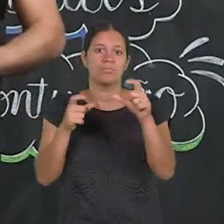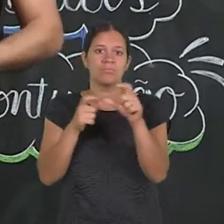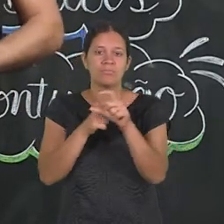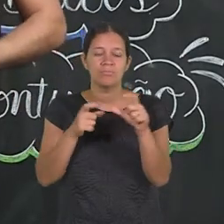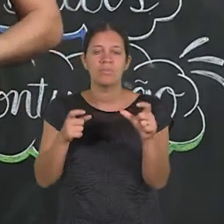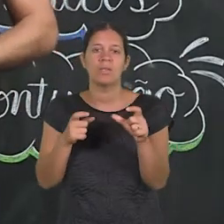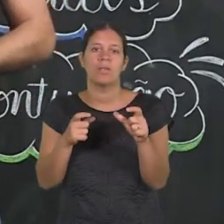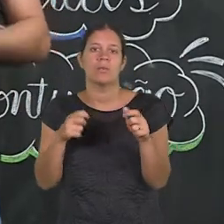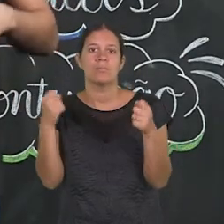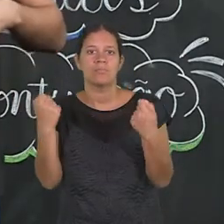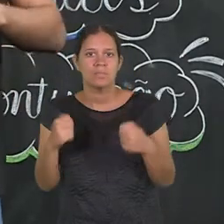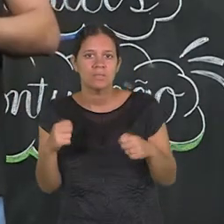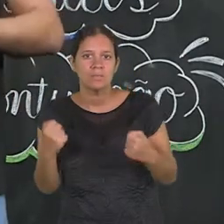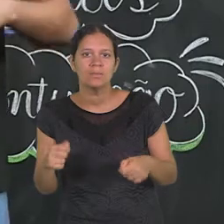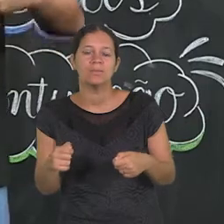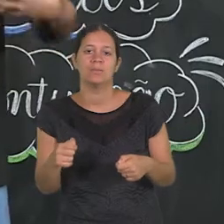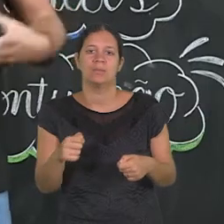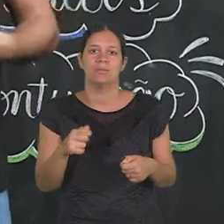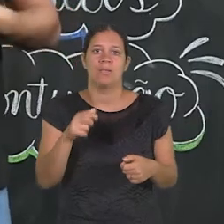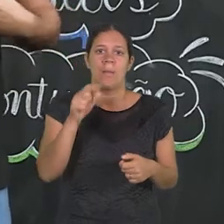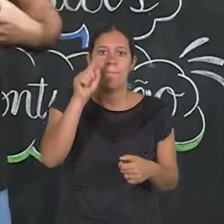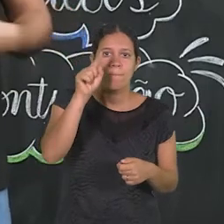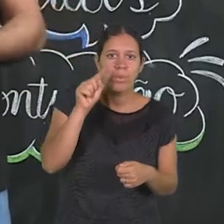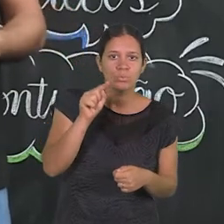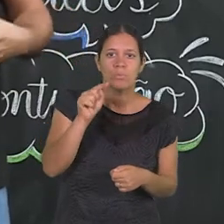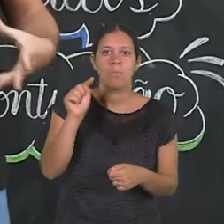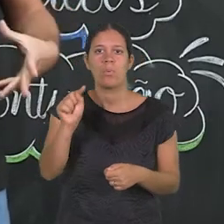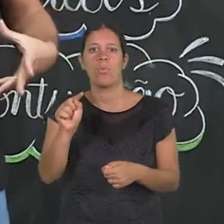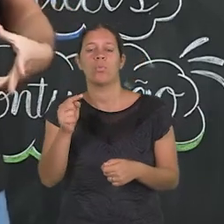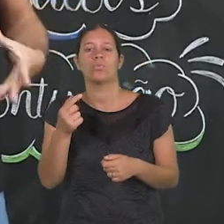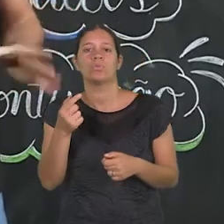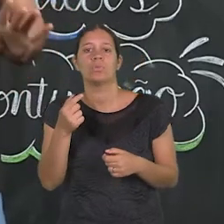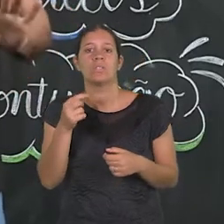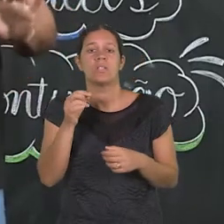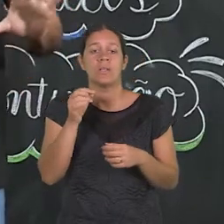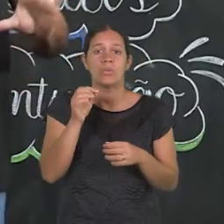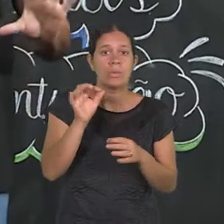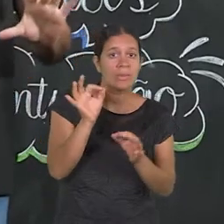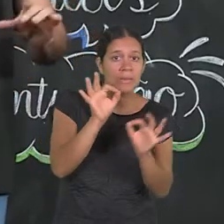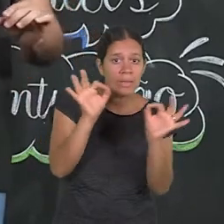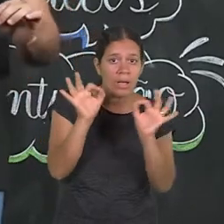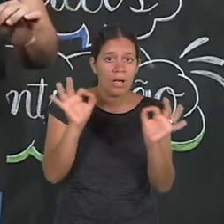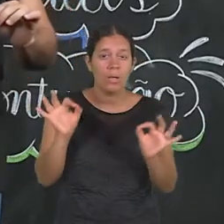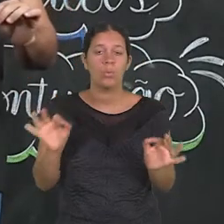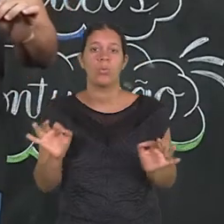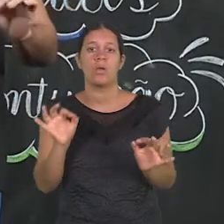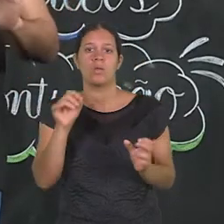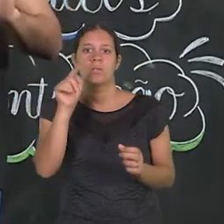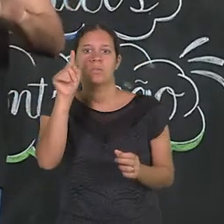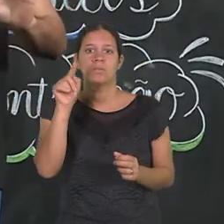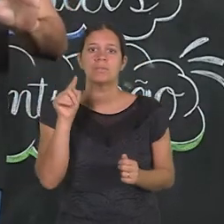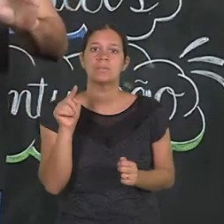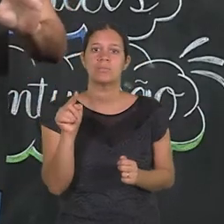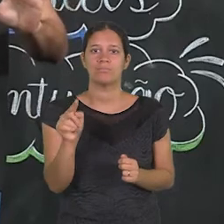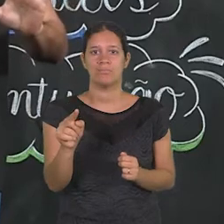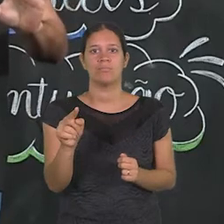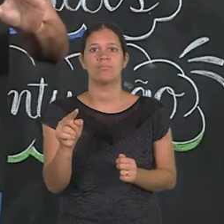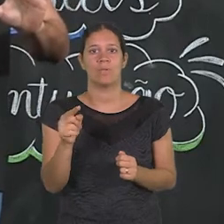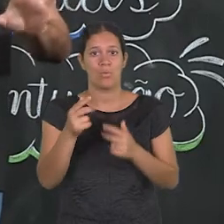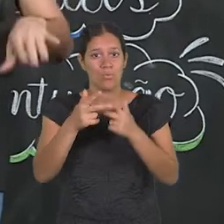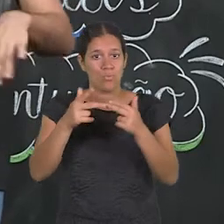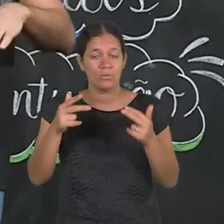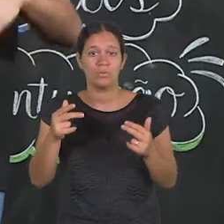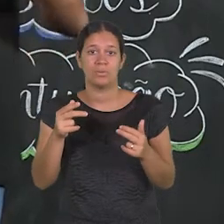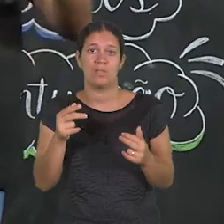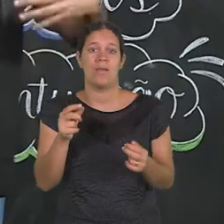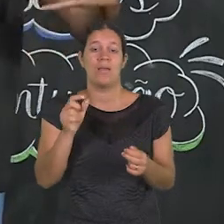quadrinhos é a pontuação. Ela pode ser enfatizada e reforçada de diferentes maneiras. Um não simplesmente com uma exclamação pode significar